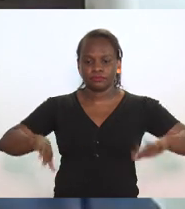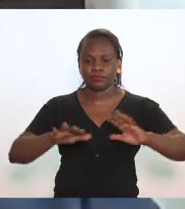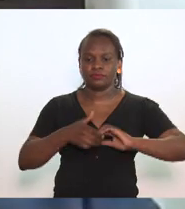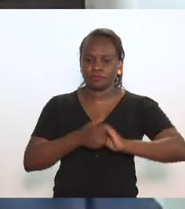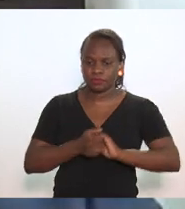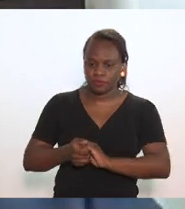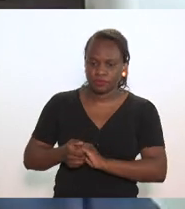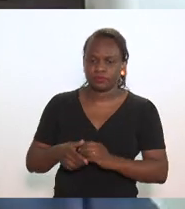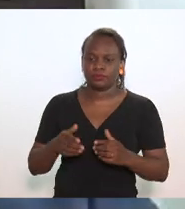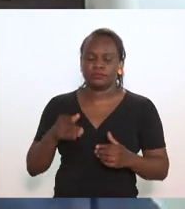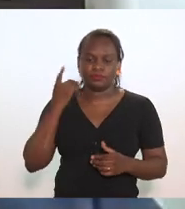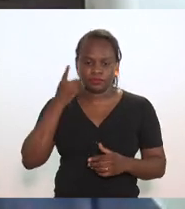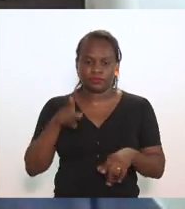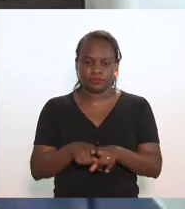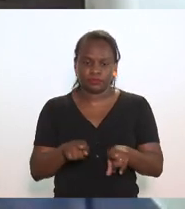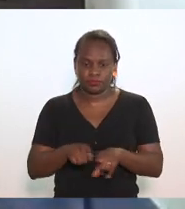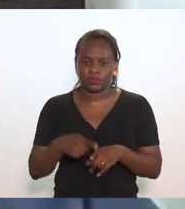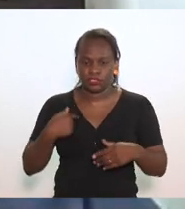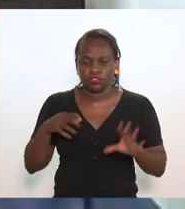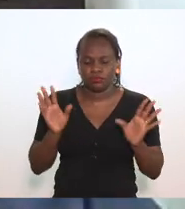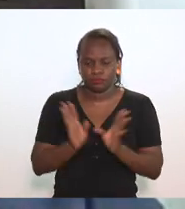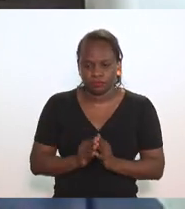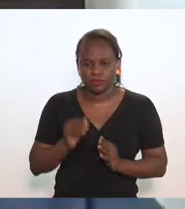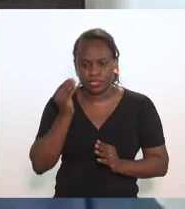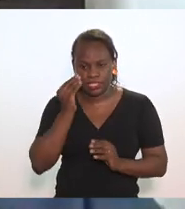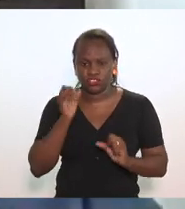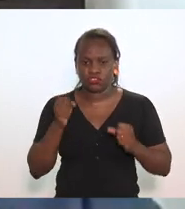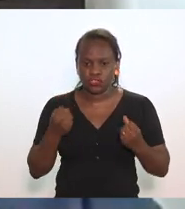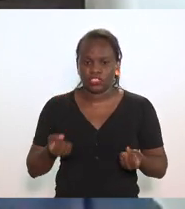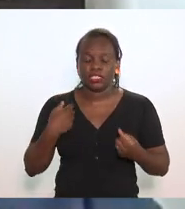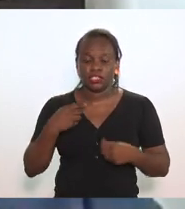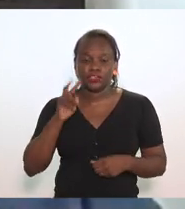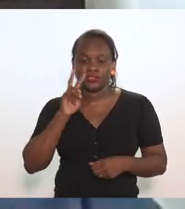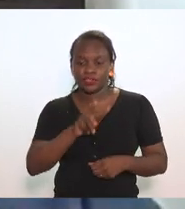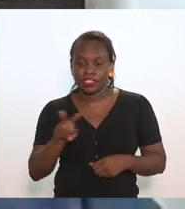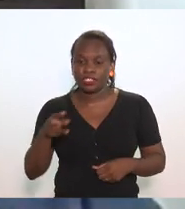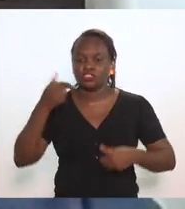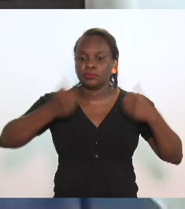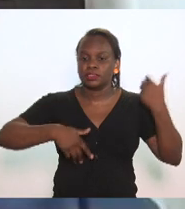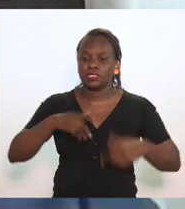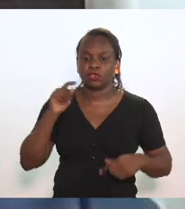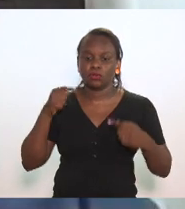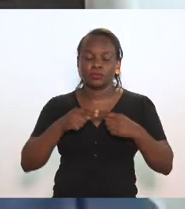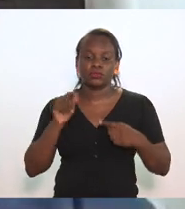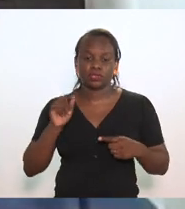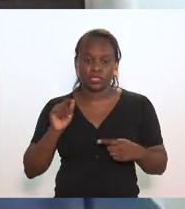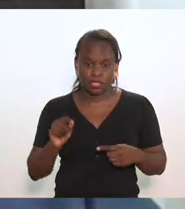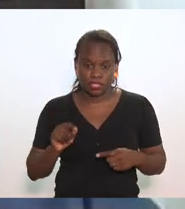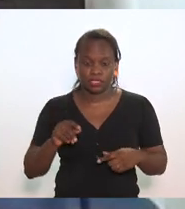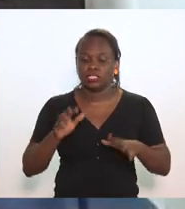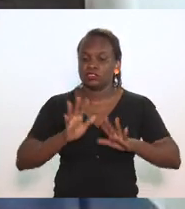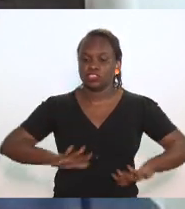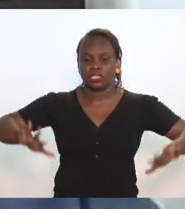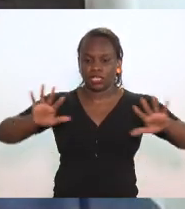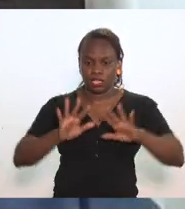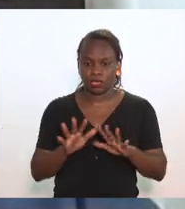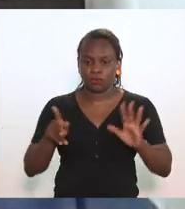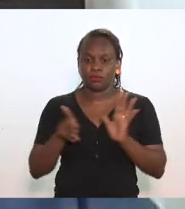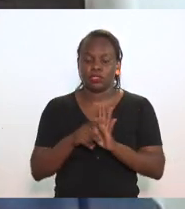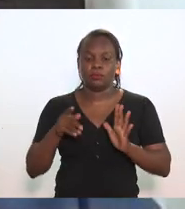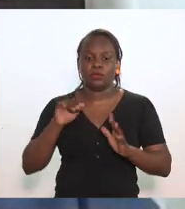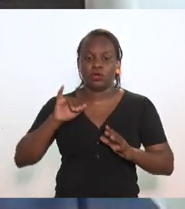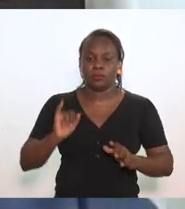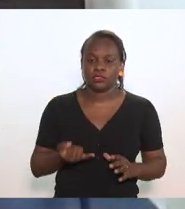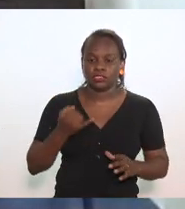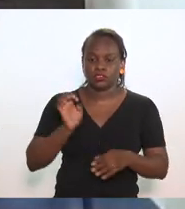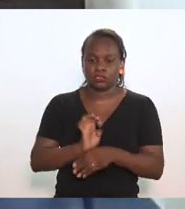demais outros deputados, vou tentar ser breve. A minha visão e a minha fala vai ser uma visão um pouco mais genérica em relação da oportunidade do